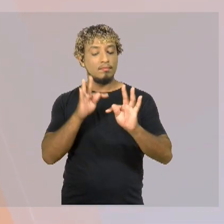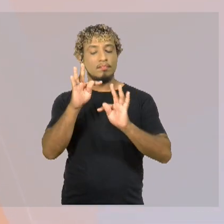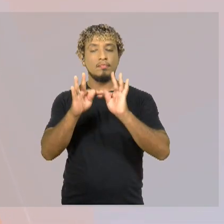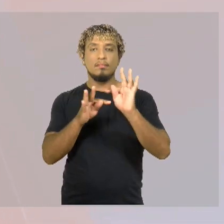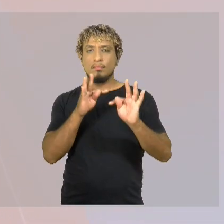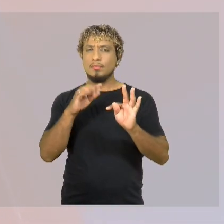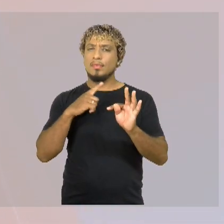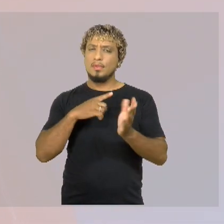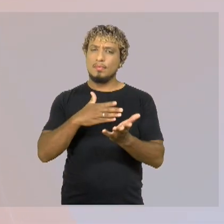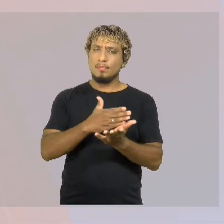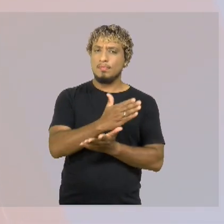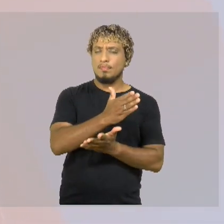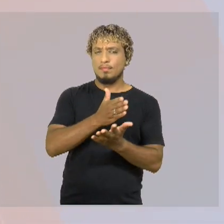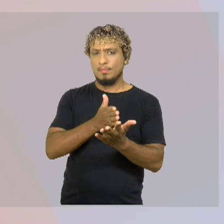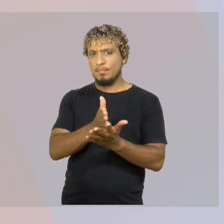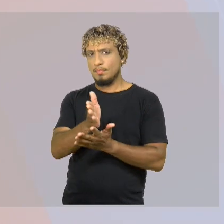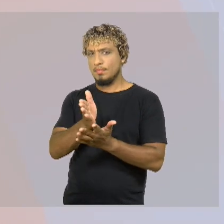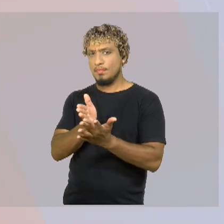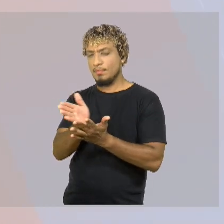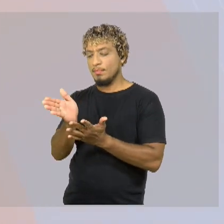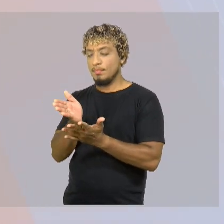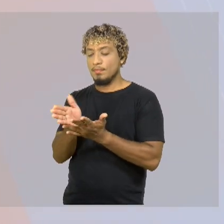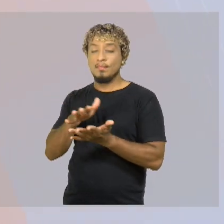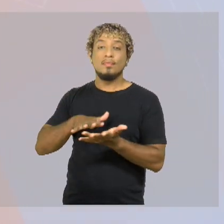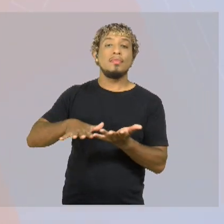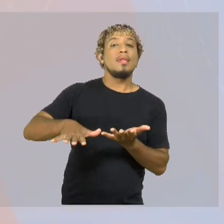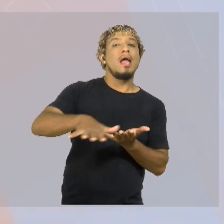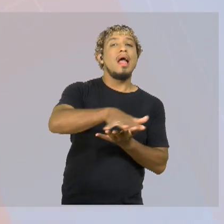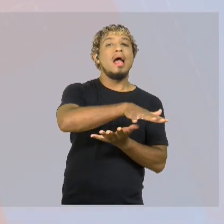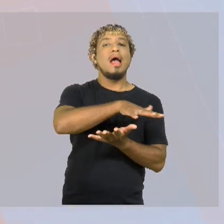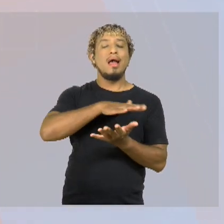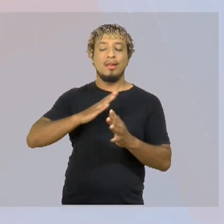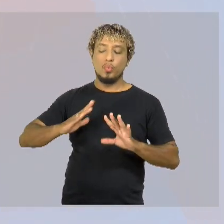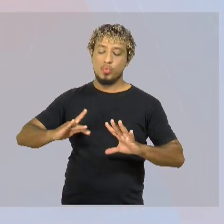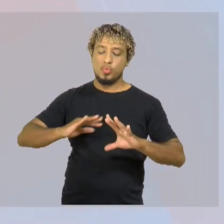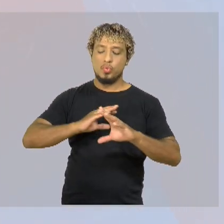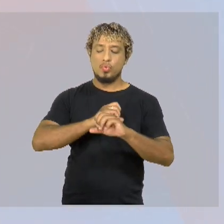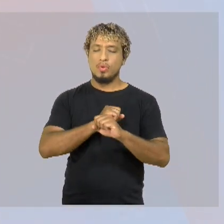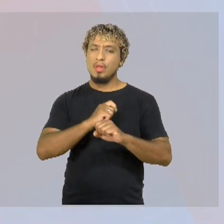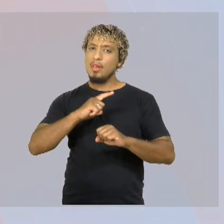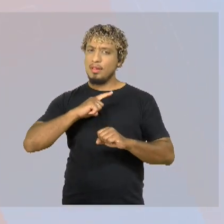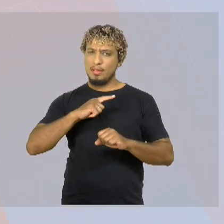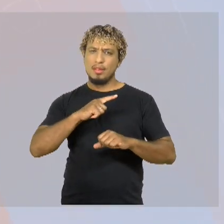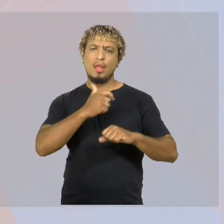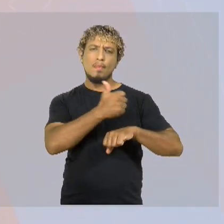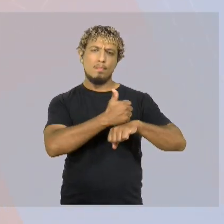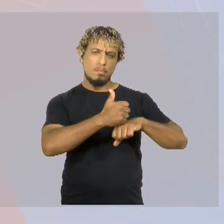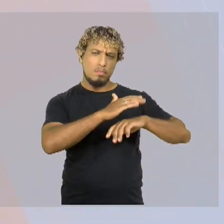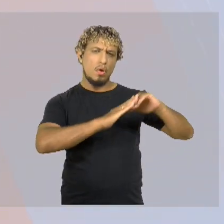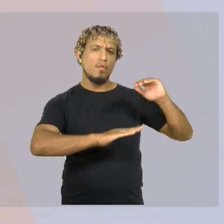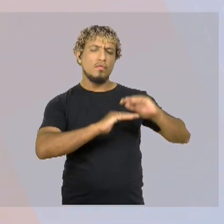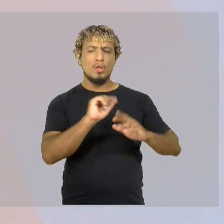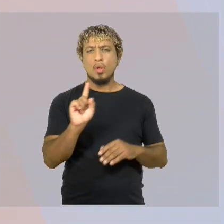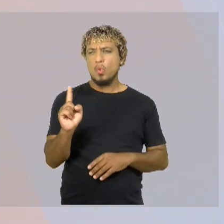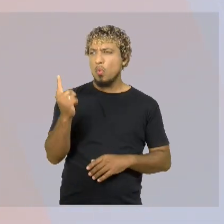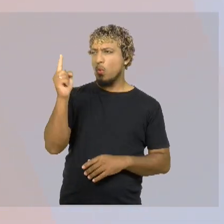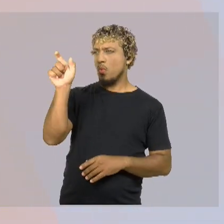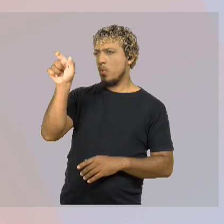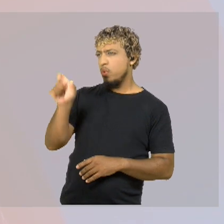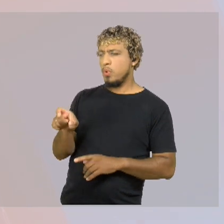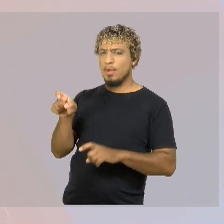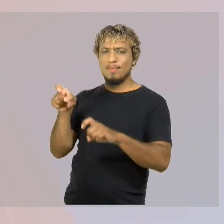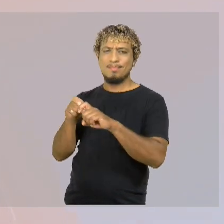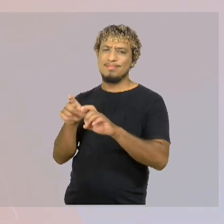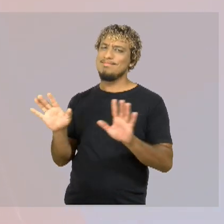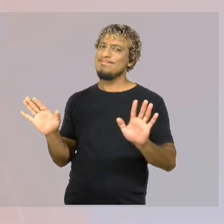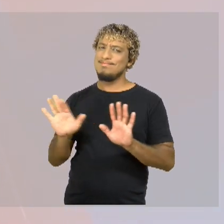multidisciplinar. Então, o paciente vai precisar de ajuda de vários profissionais, não apenas do médico. Muitas